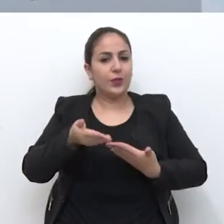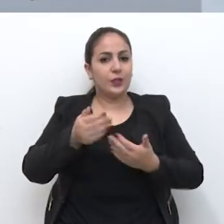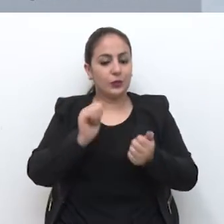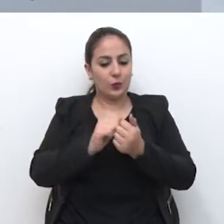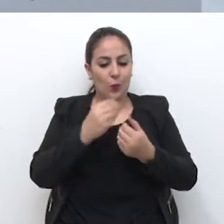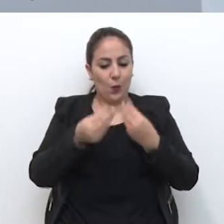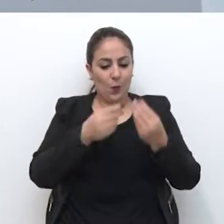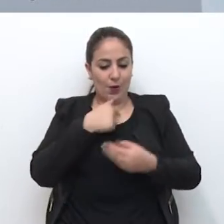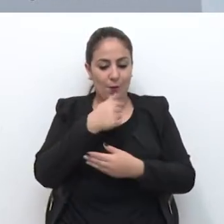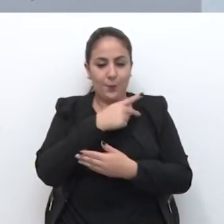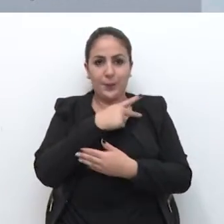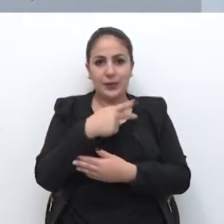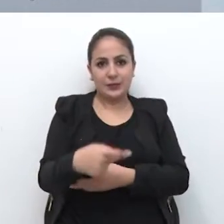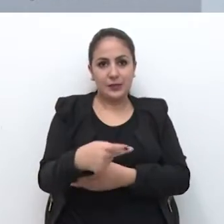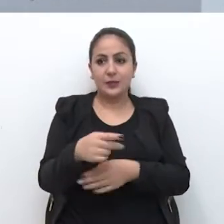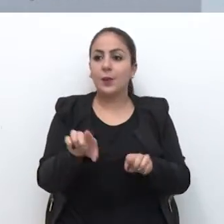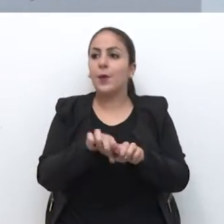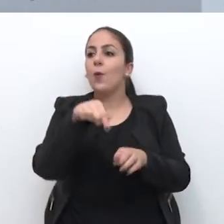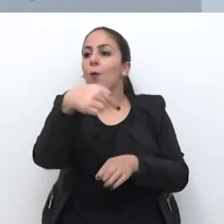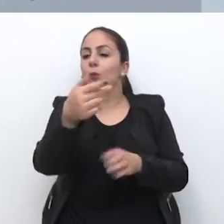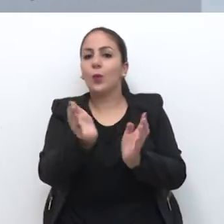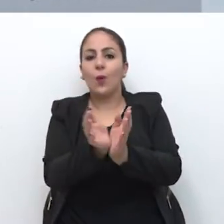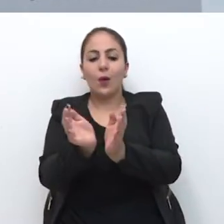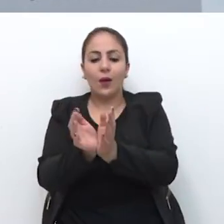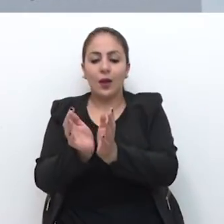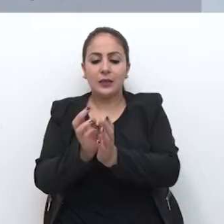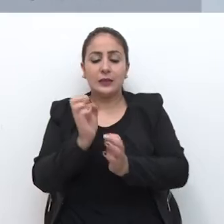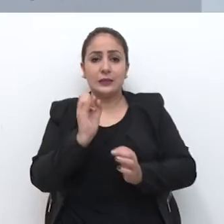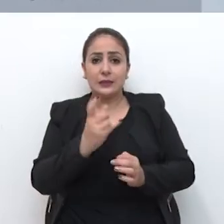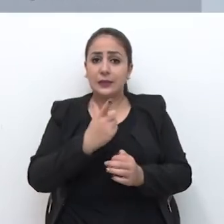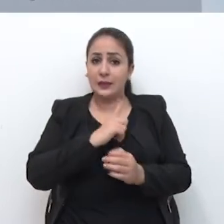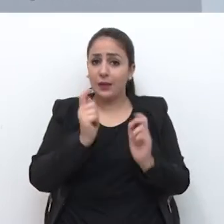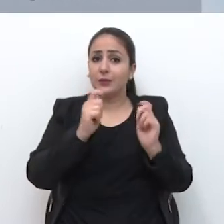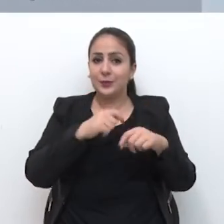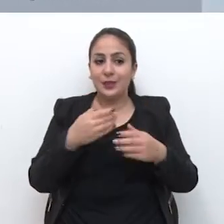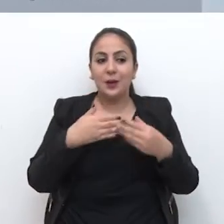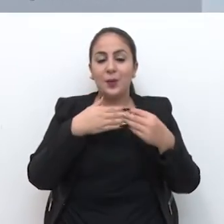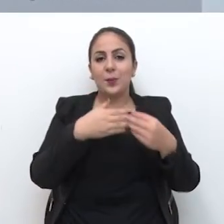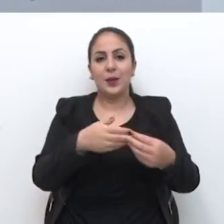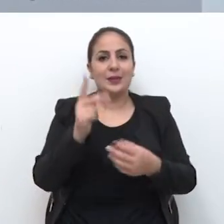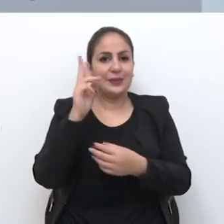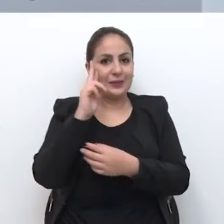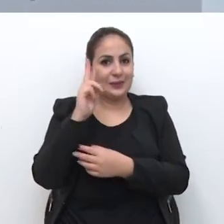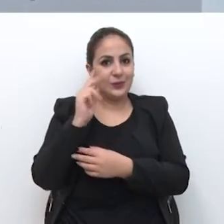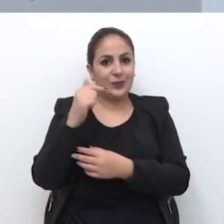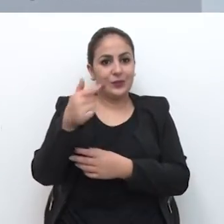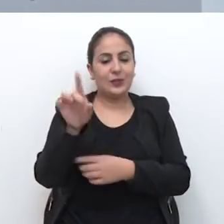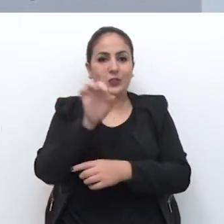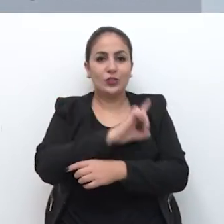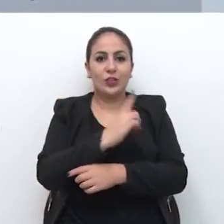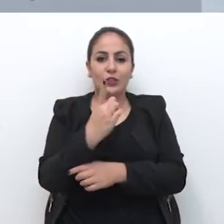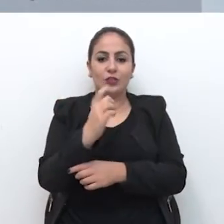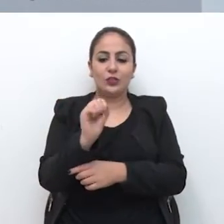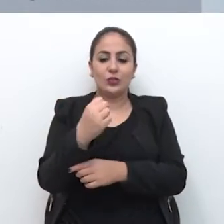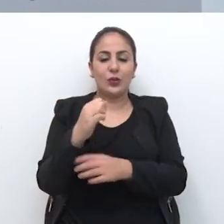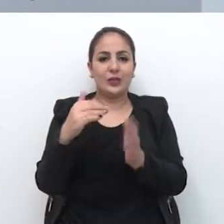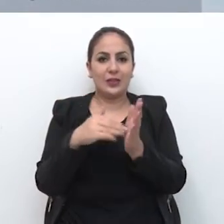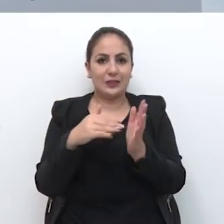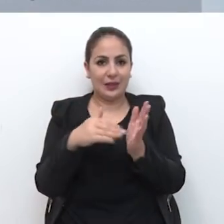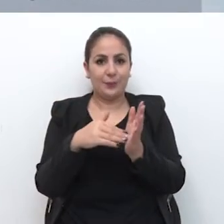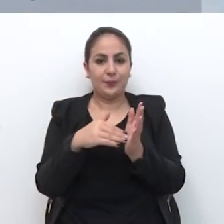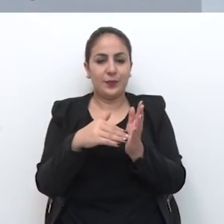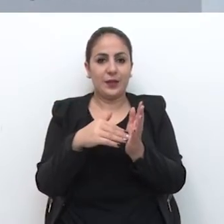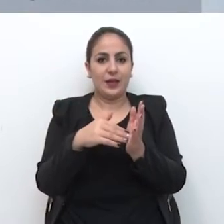demais colegas vereadores é que quem queira e quem tem condições de acompanhar na próxima segunda-feira, dia 18 às 15 horas,